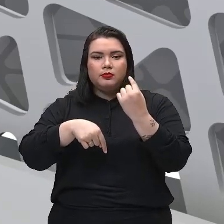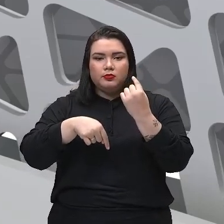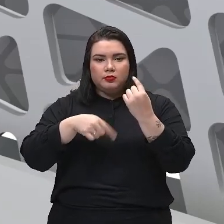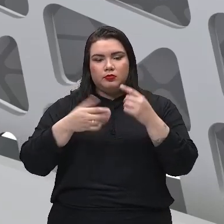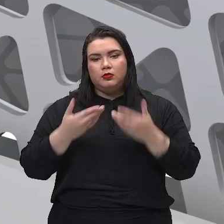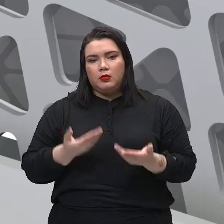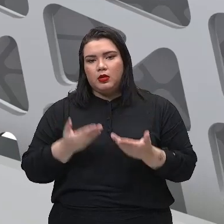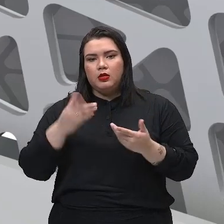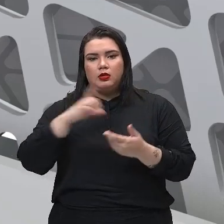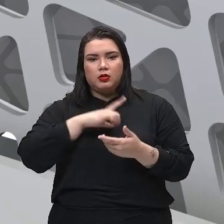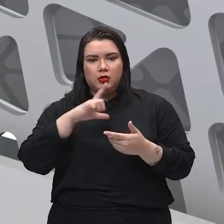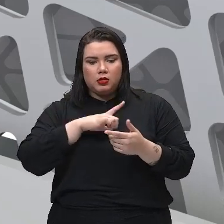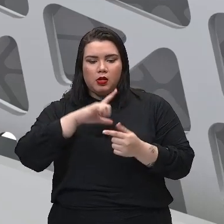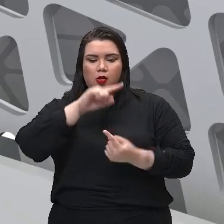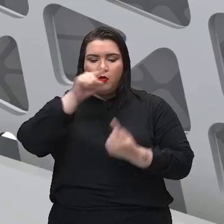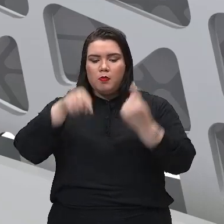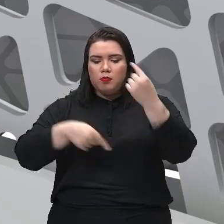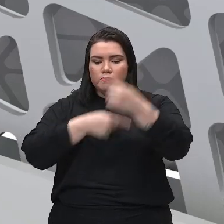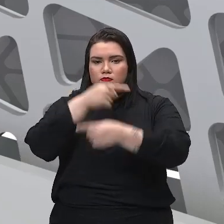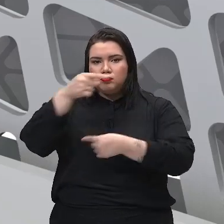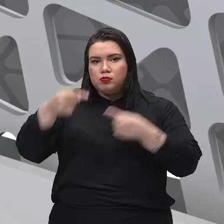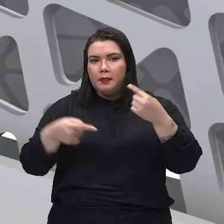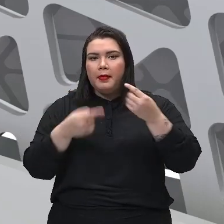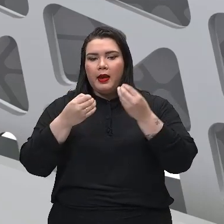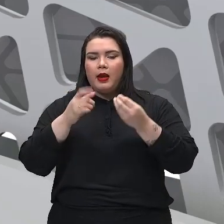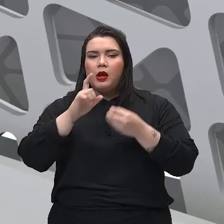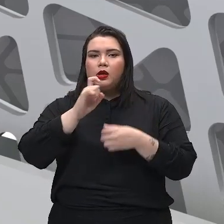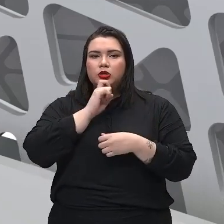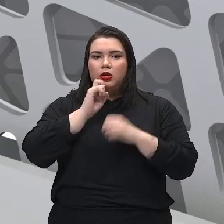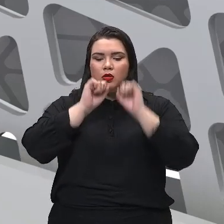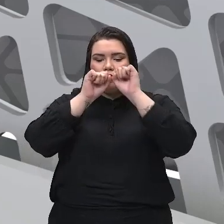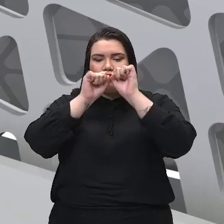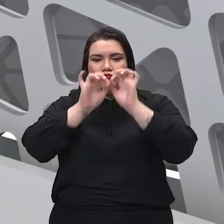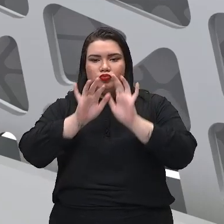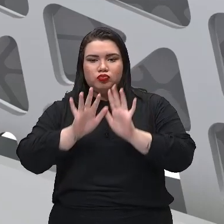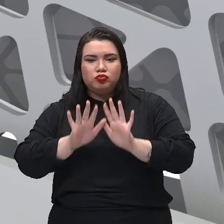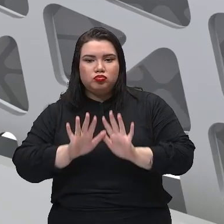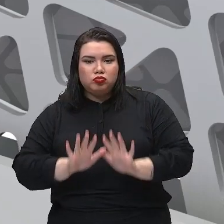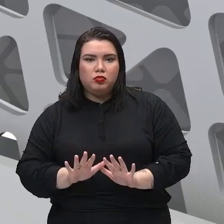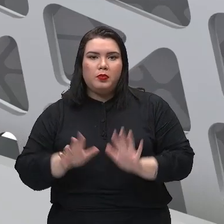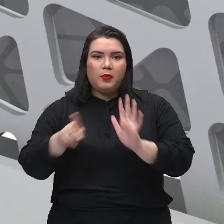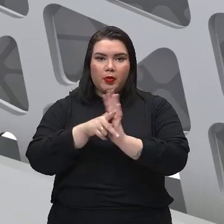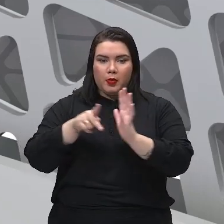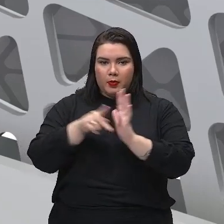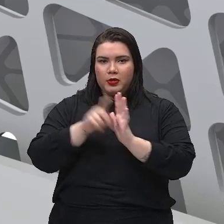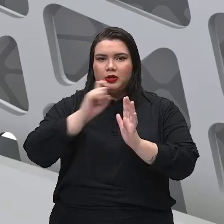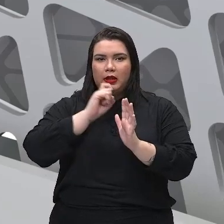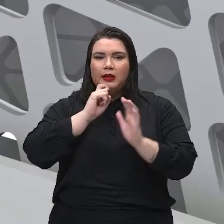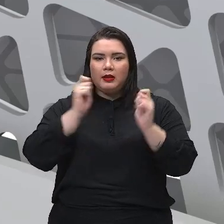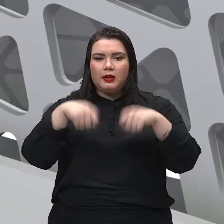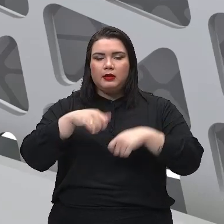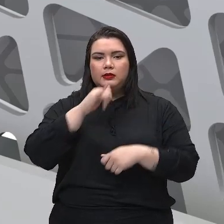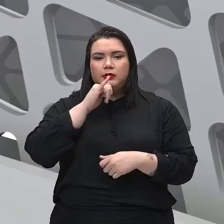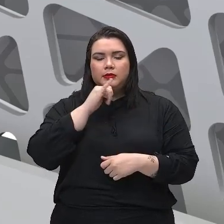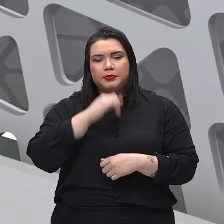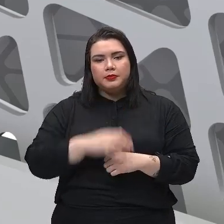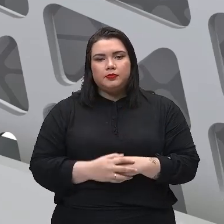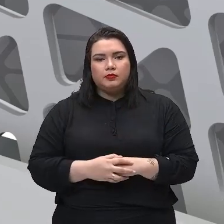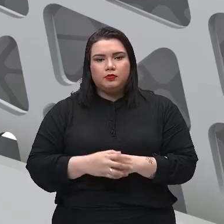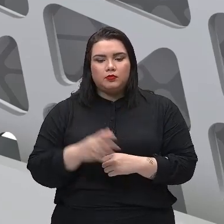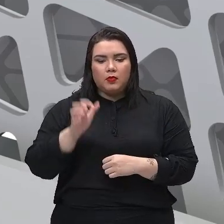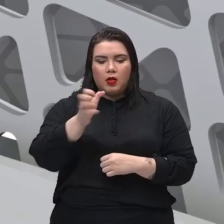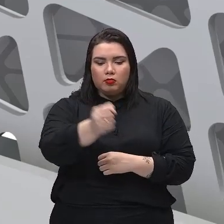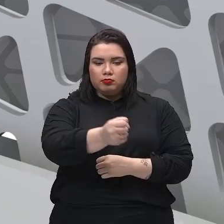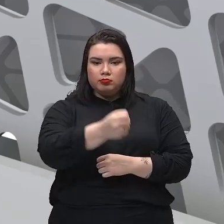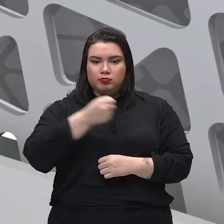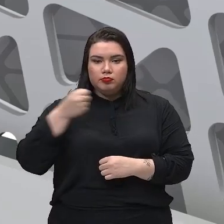ambiente vai ficando resfriado. Então, por isso que, toda vez que abrimos uma geladeira, o